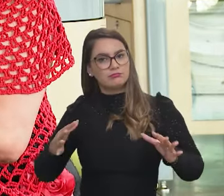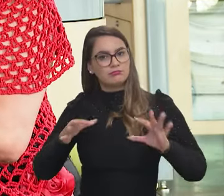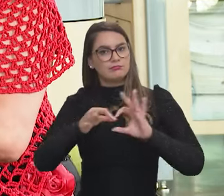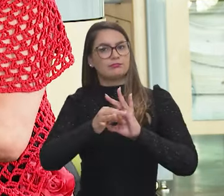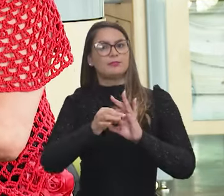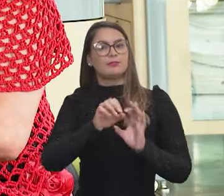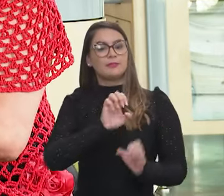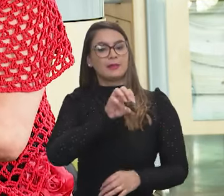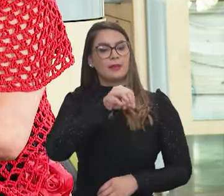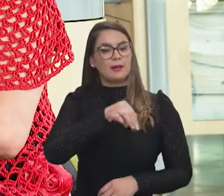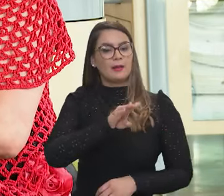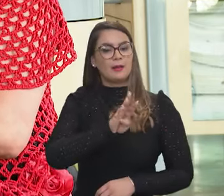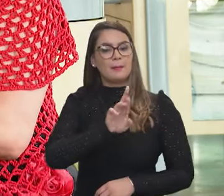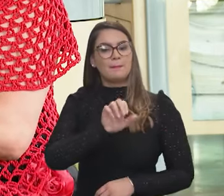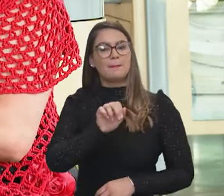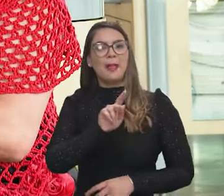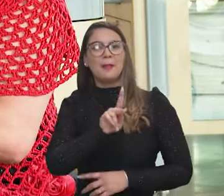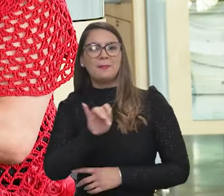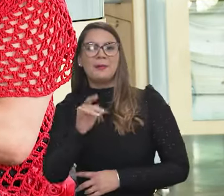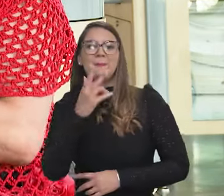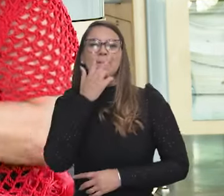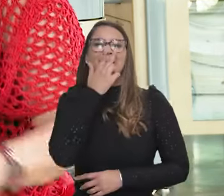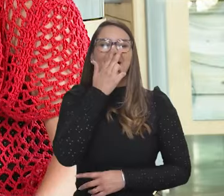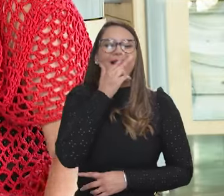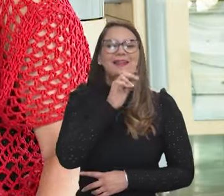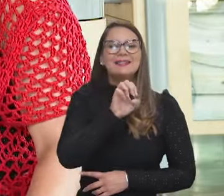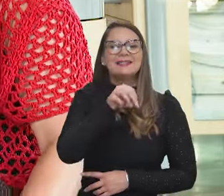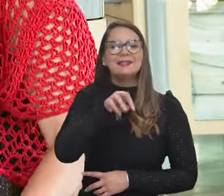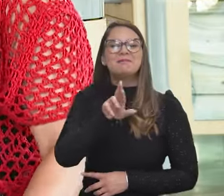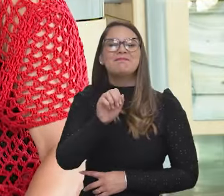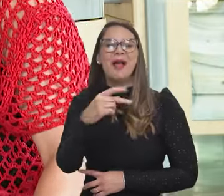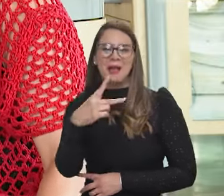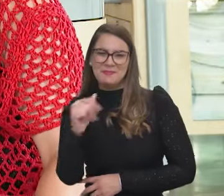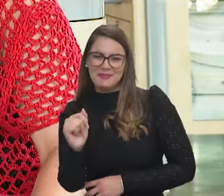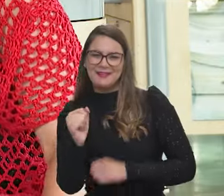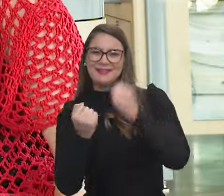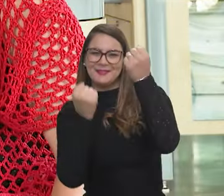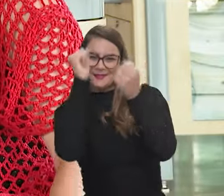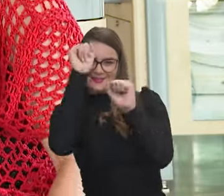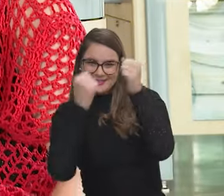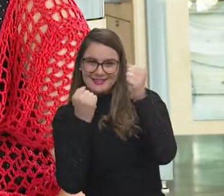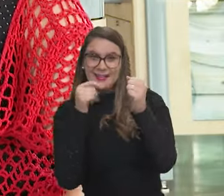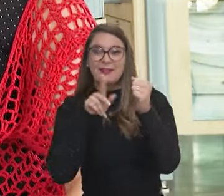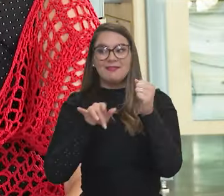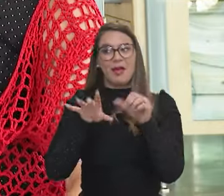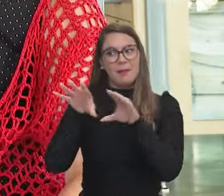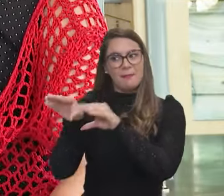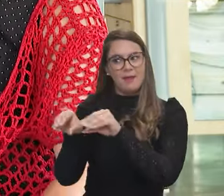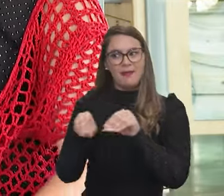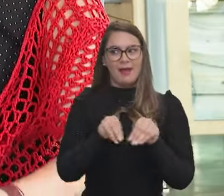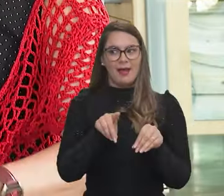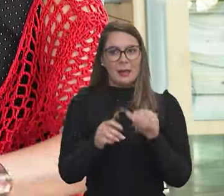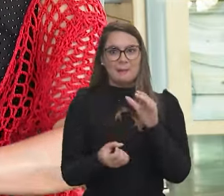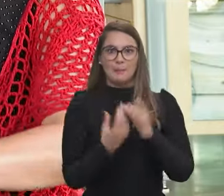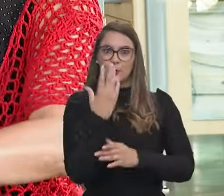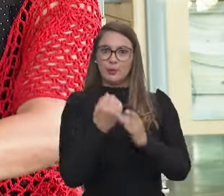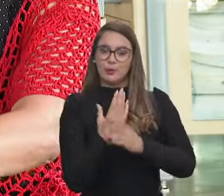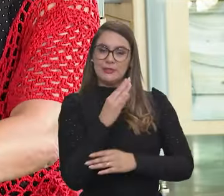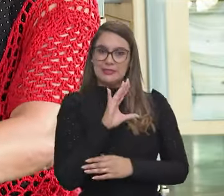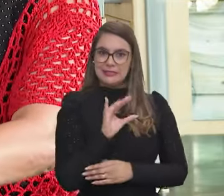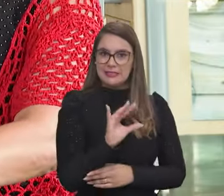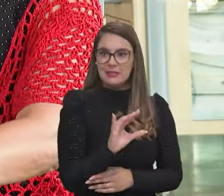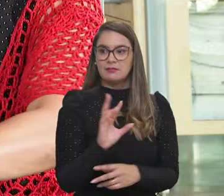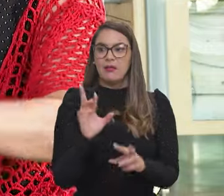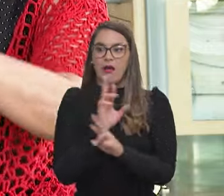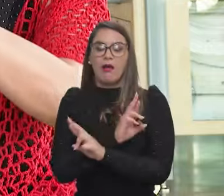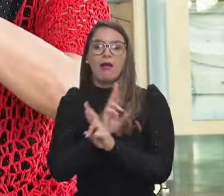interseção. A Embrapi é uma espécie, assim, da Embrapa da indústria. É que você vai pegar ali o setor que produz